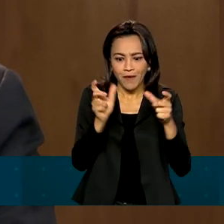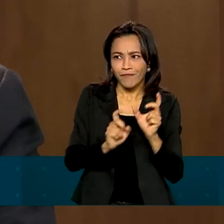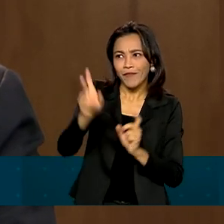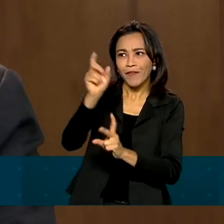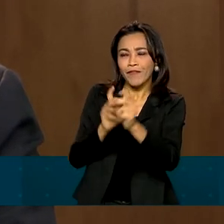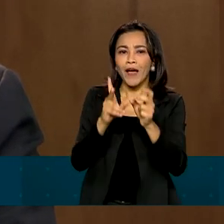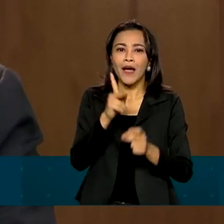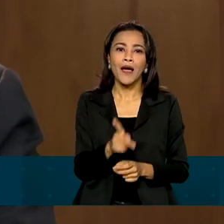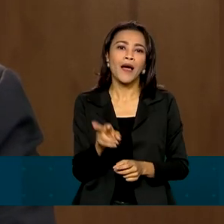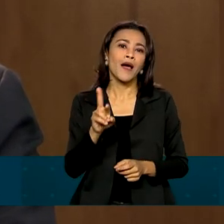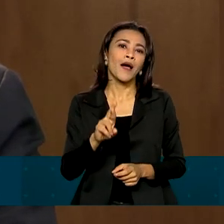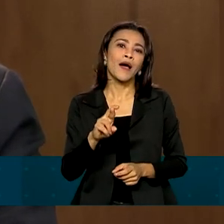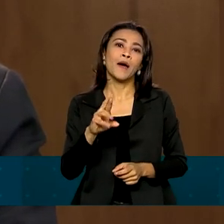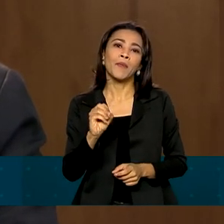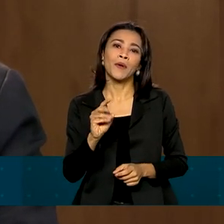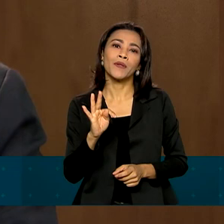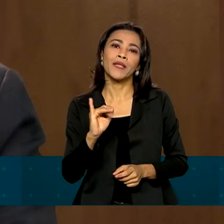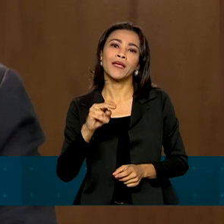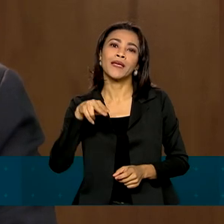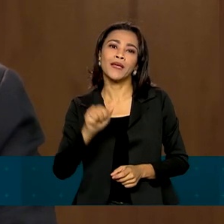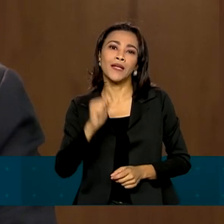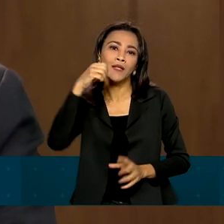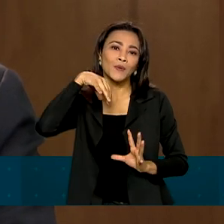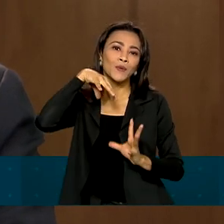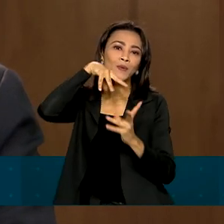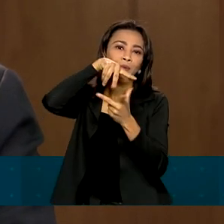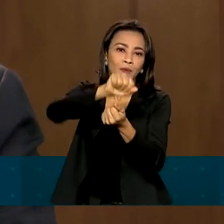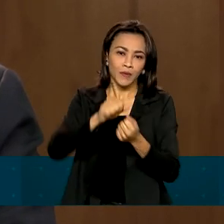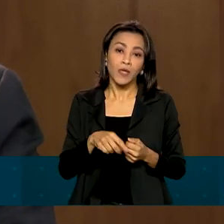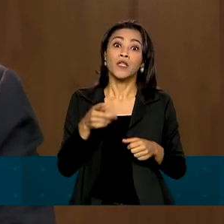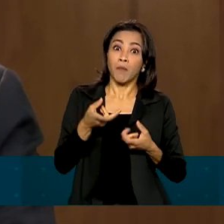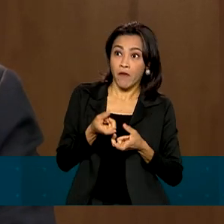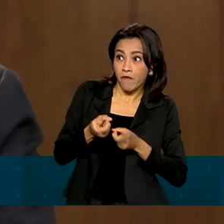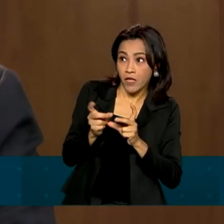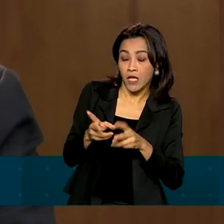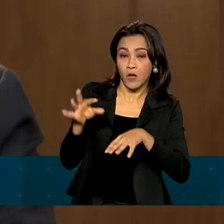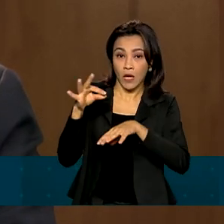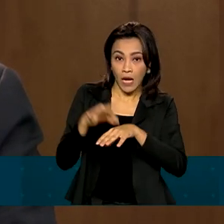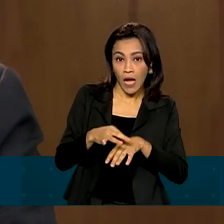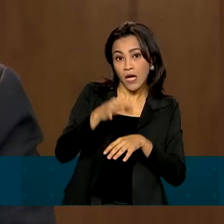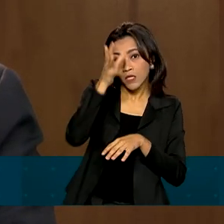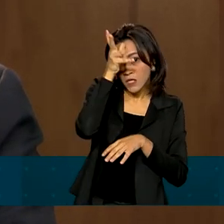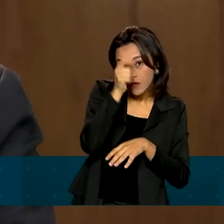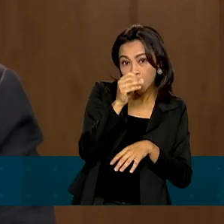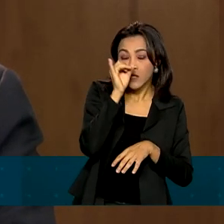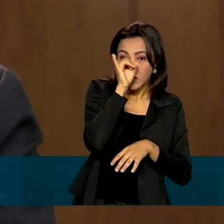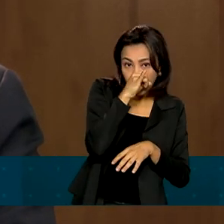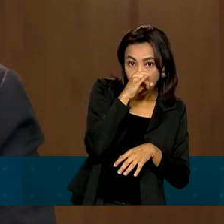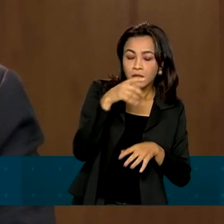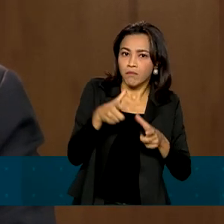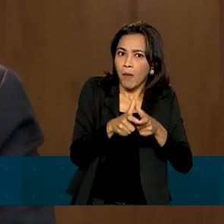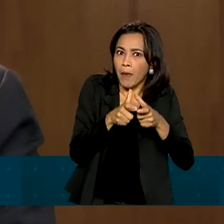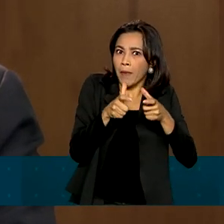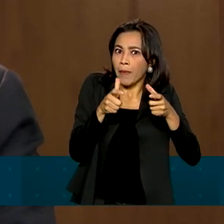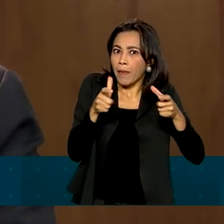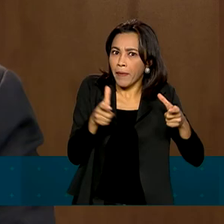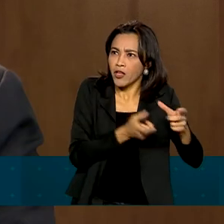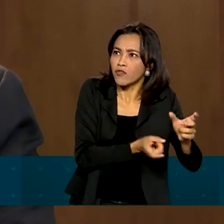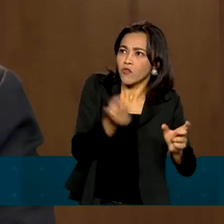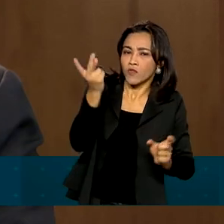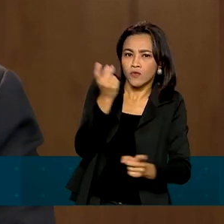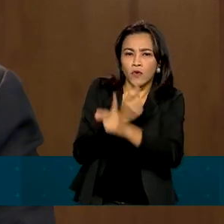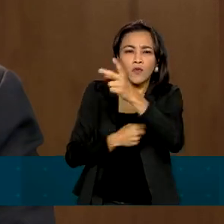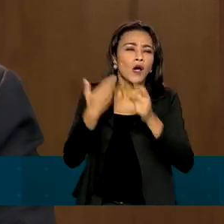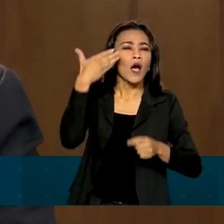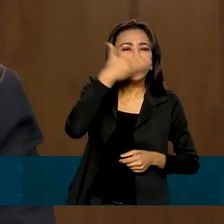proteína halal no mundo. Além do comércio de carnes de frango e bovina, cresce igualmente nossas exportações